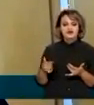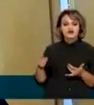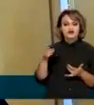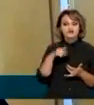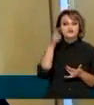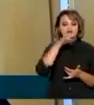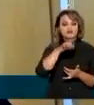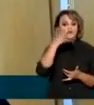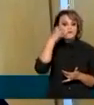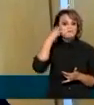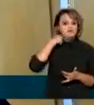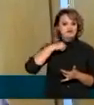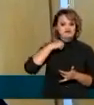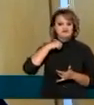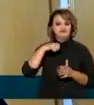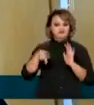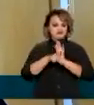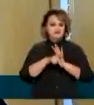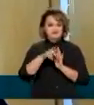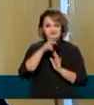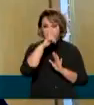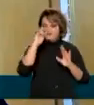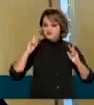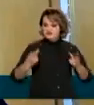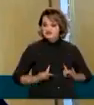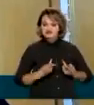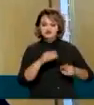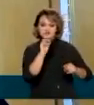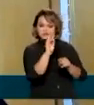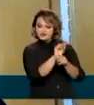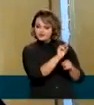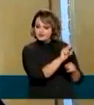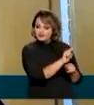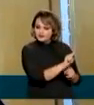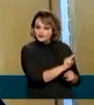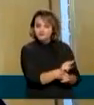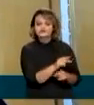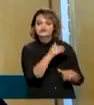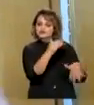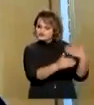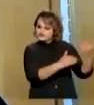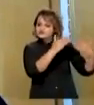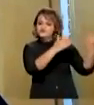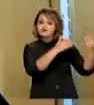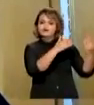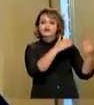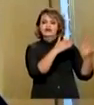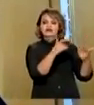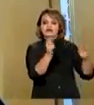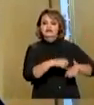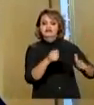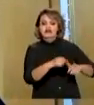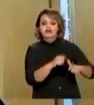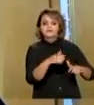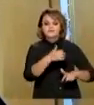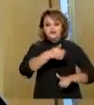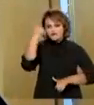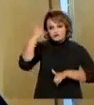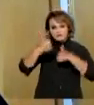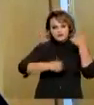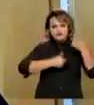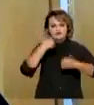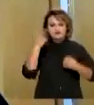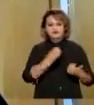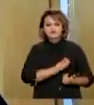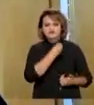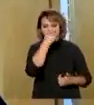patrimônio comum da humanidade, preservado, desenvolvido, que traga melhores condições de